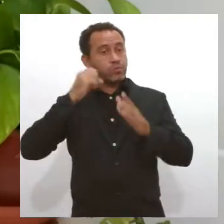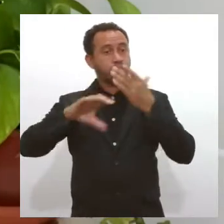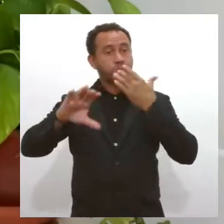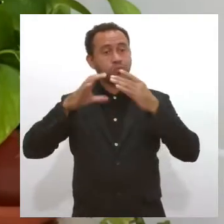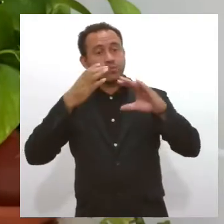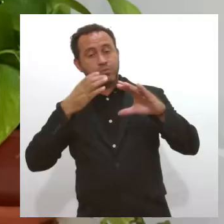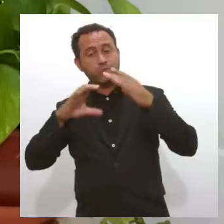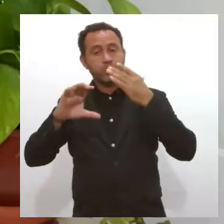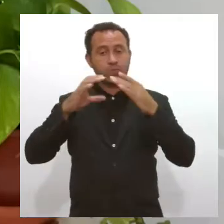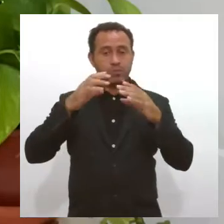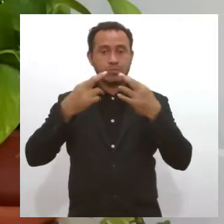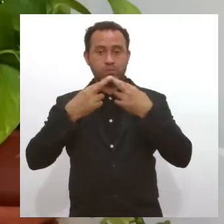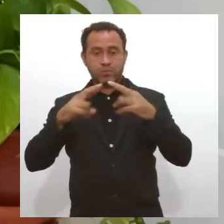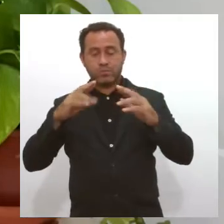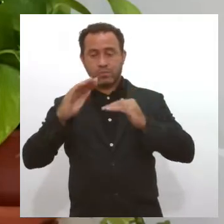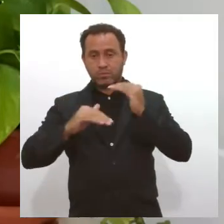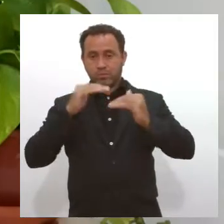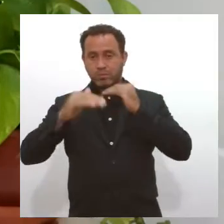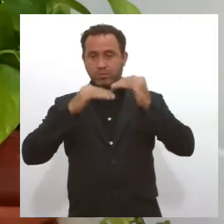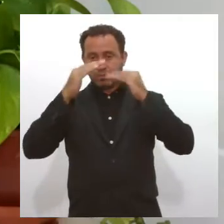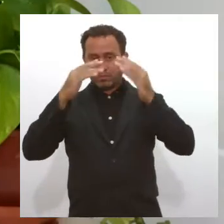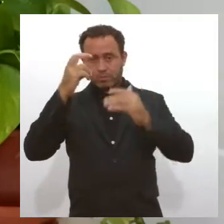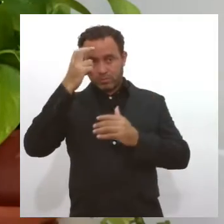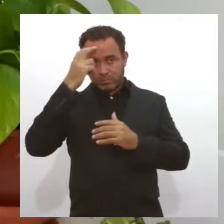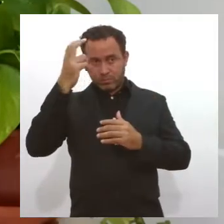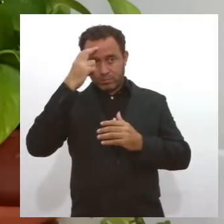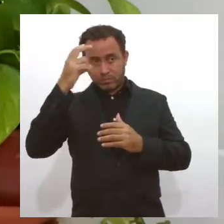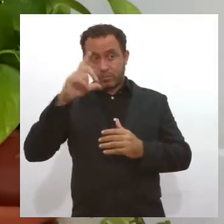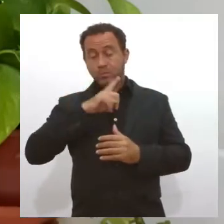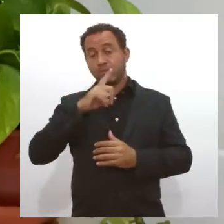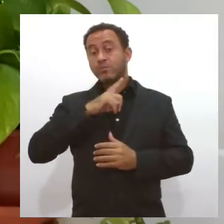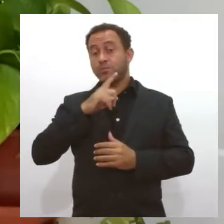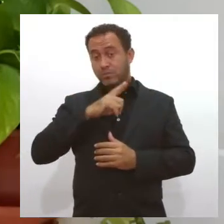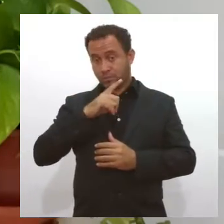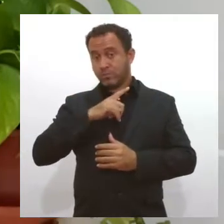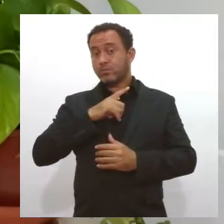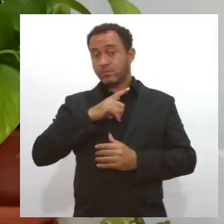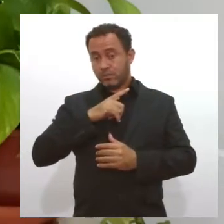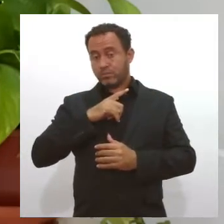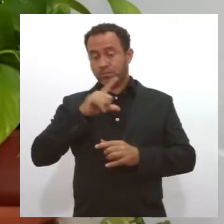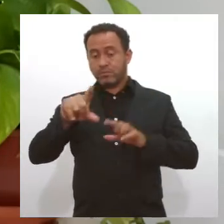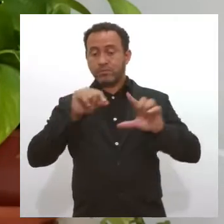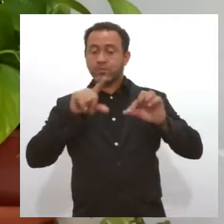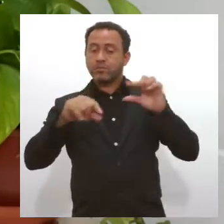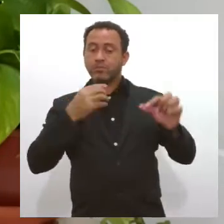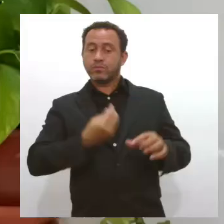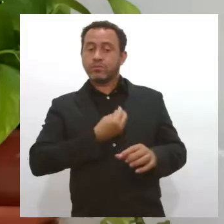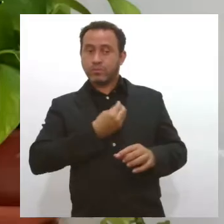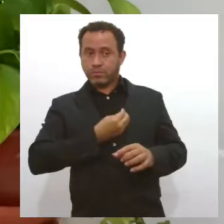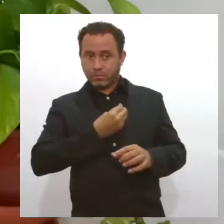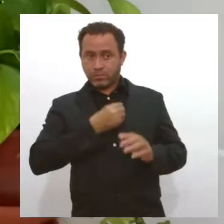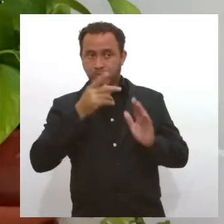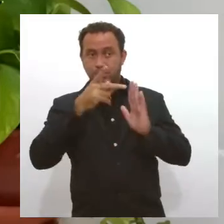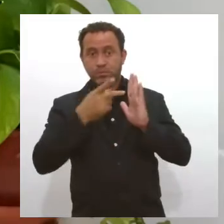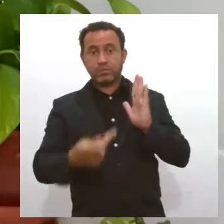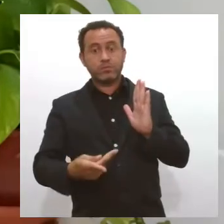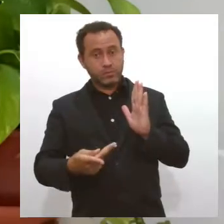Que decisões de desenvolvimento intelectual nós estamos tomando? Que escolhas de vida nós estamos